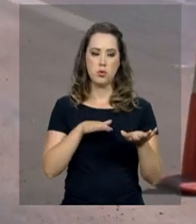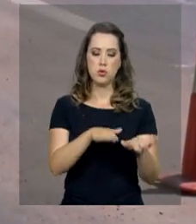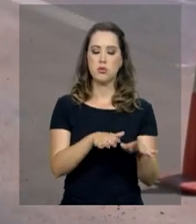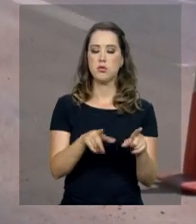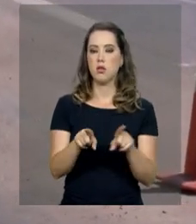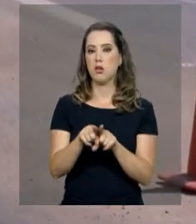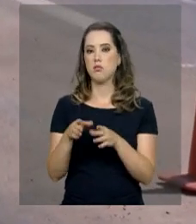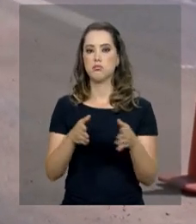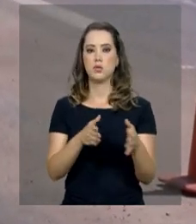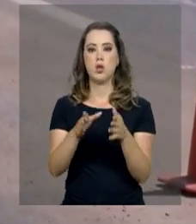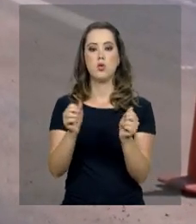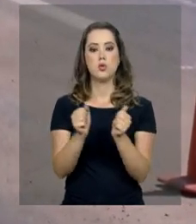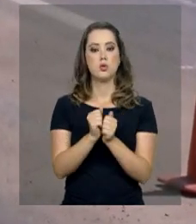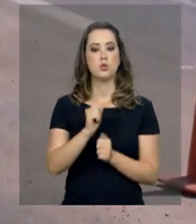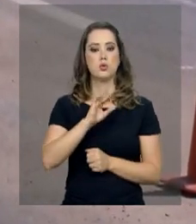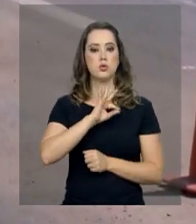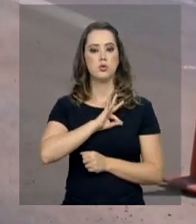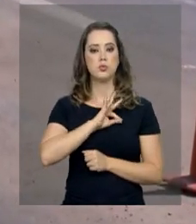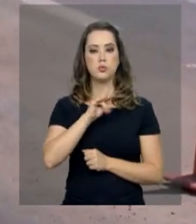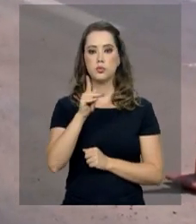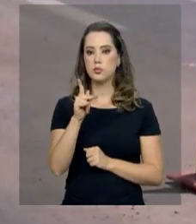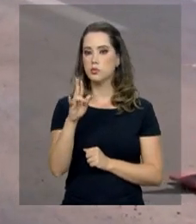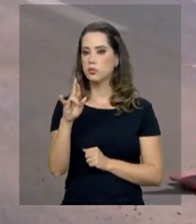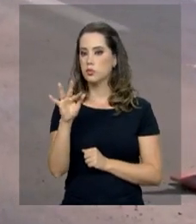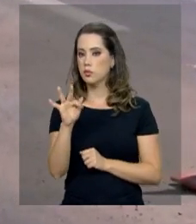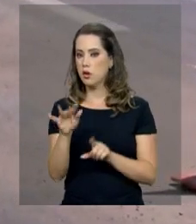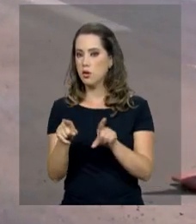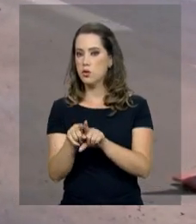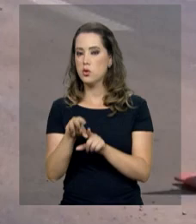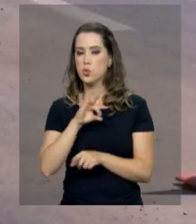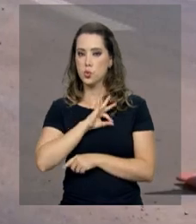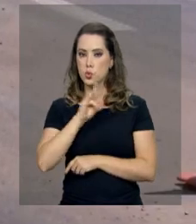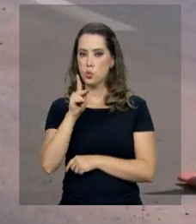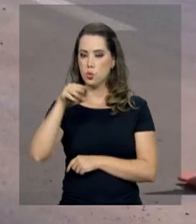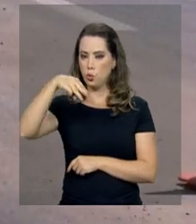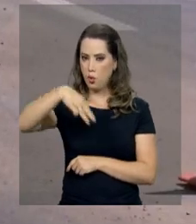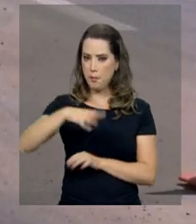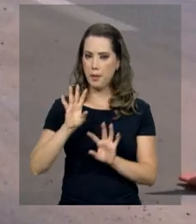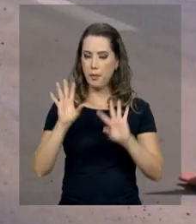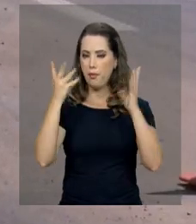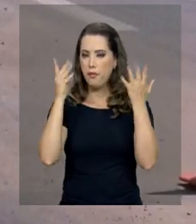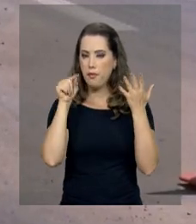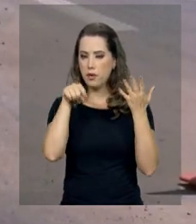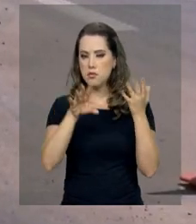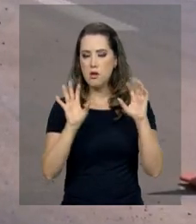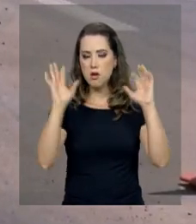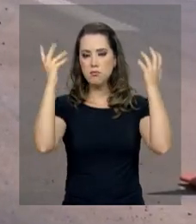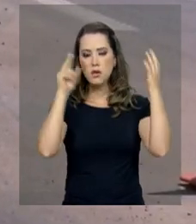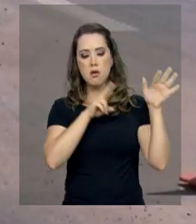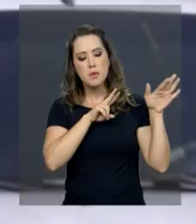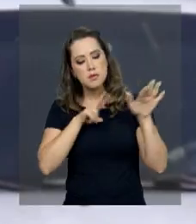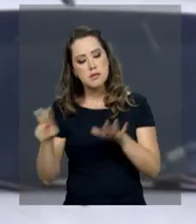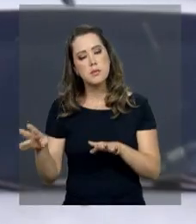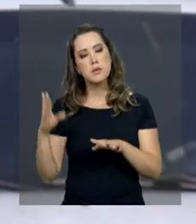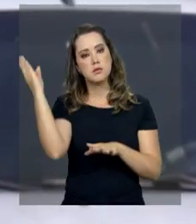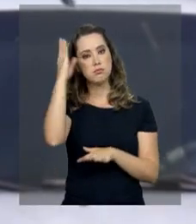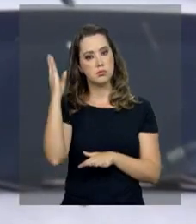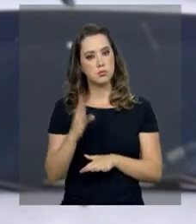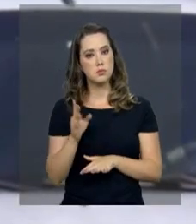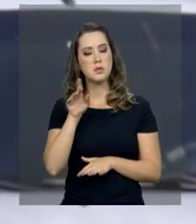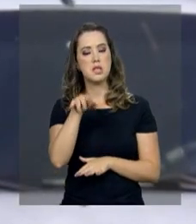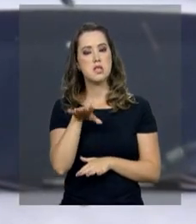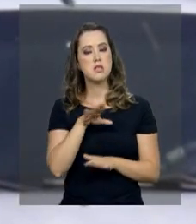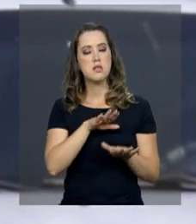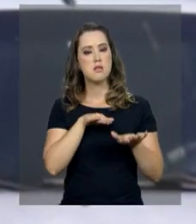com a Polícia Rodoviária Federal, com as polícias militares, estão realizando eventos, celebrando a Semana Nacional de Trânsito em todo o país.